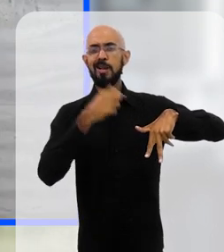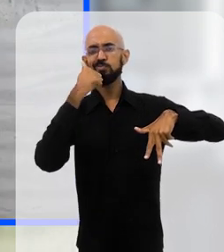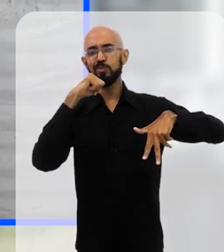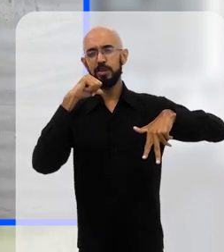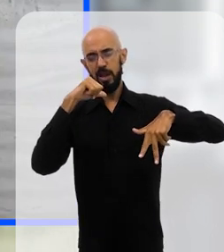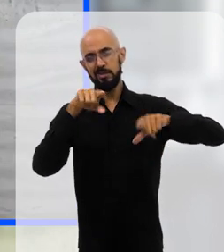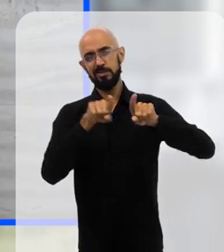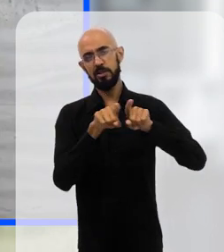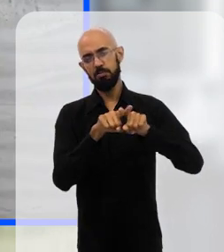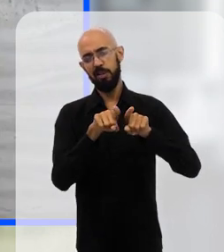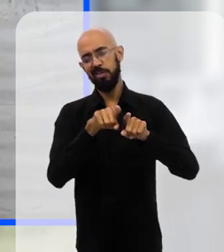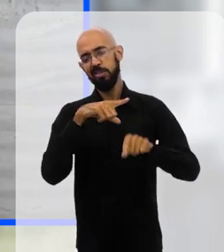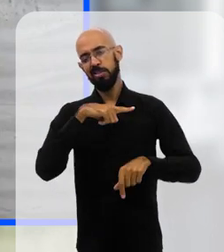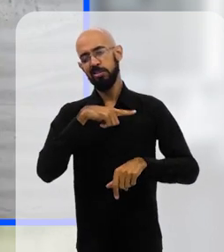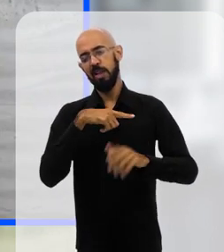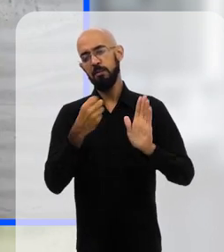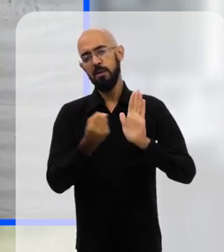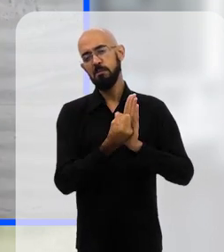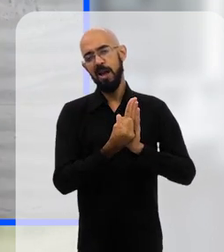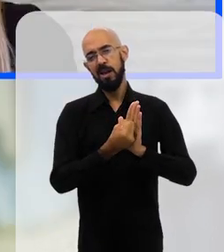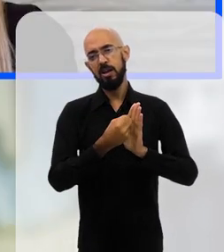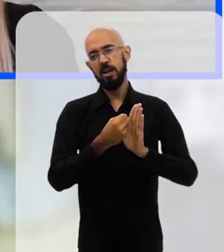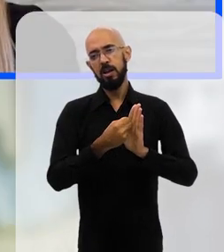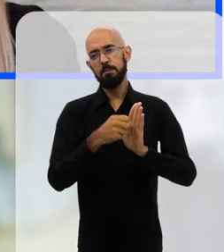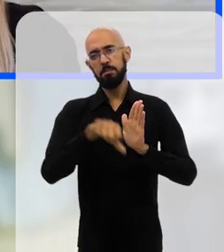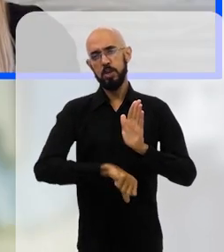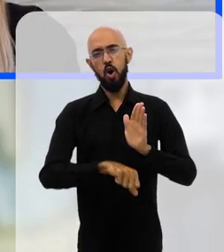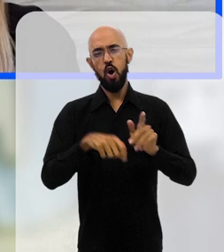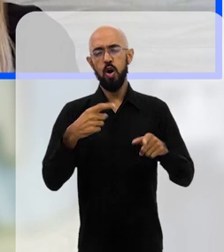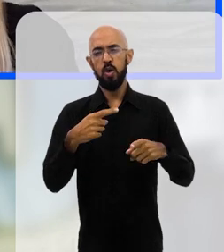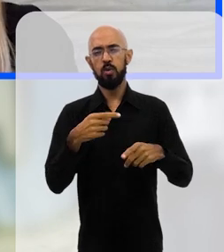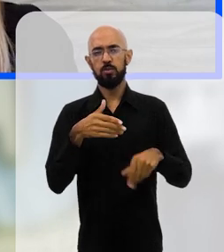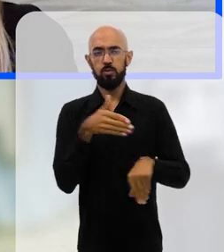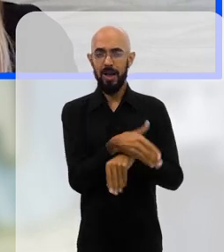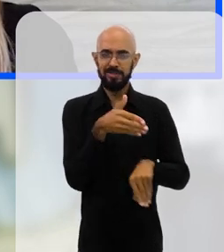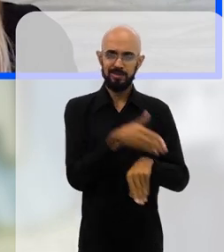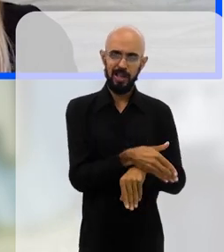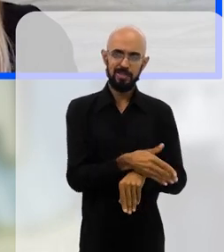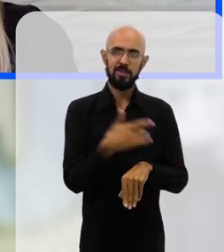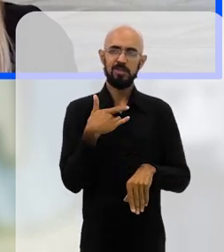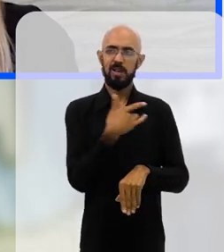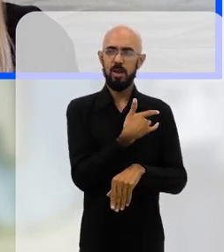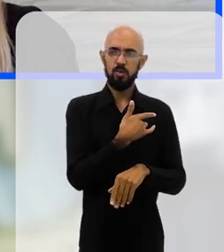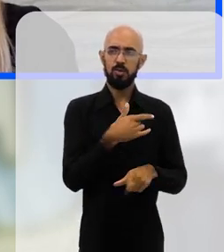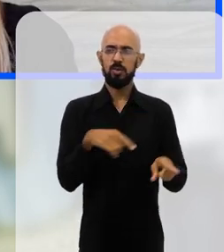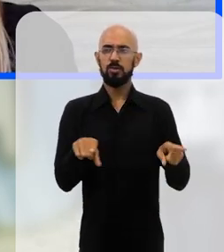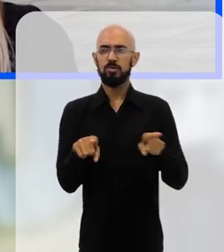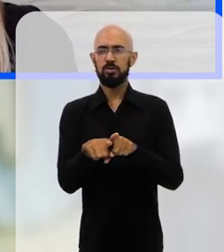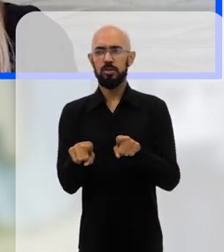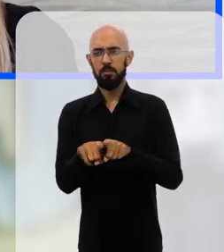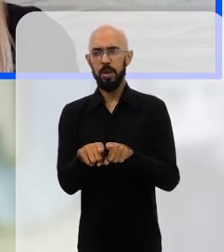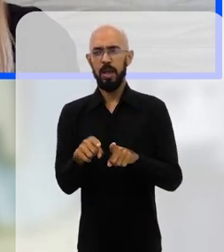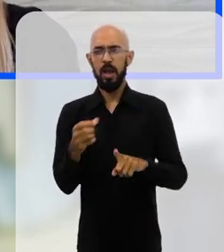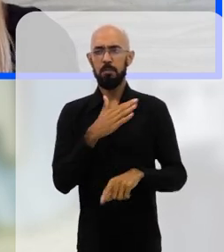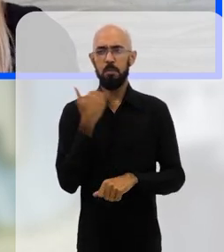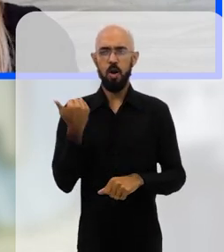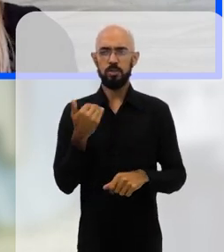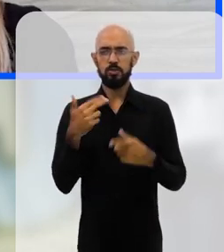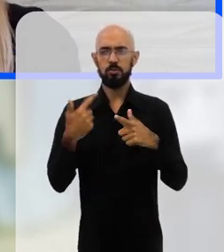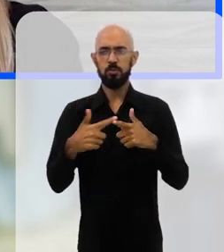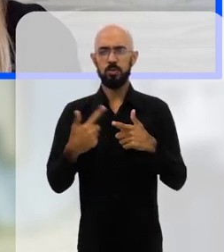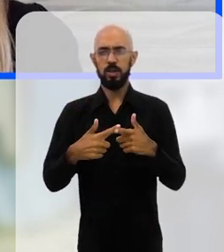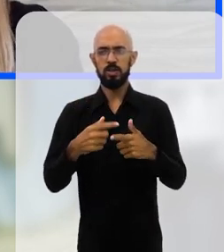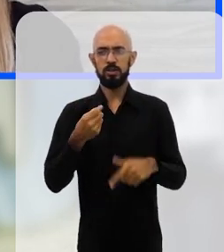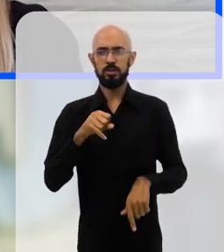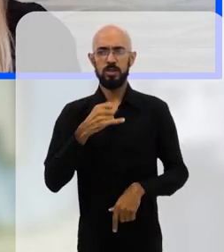todo, mulheres também são as mais impactadas, né, Jefferson? Tanto na questão do acesso à saúde e à morte,